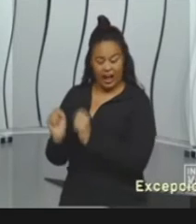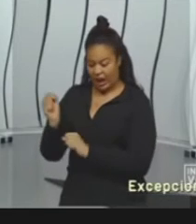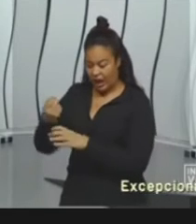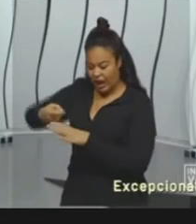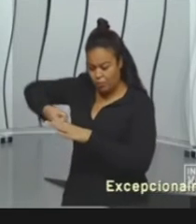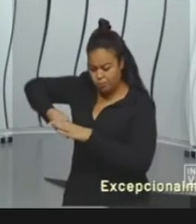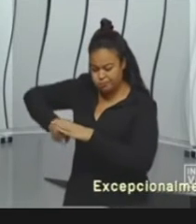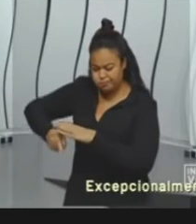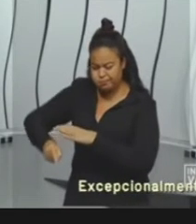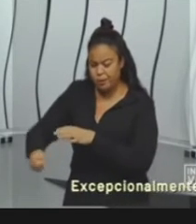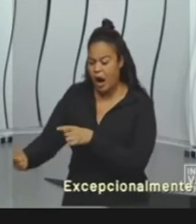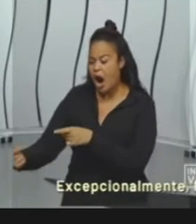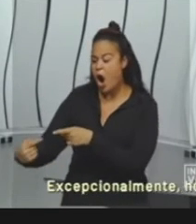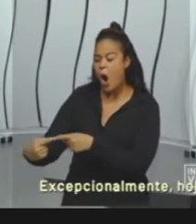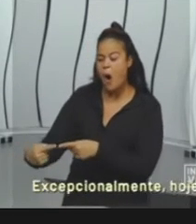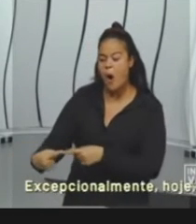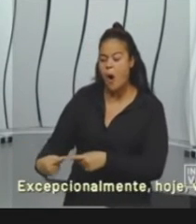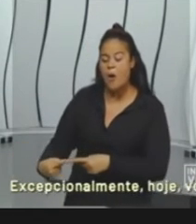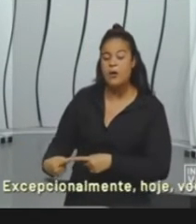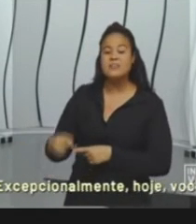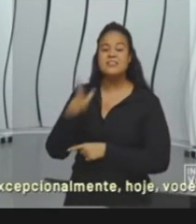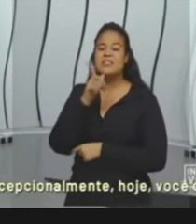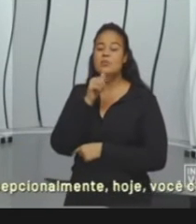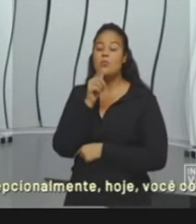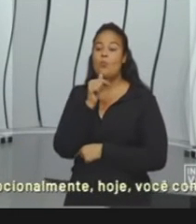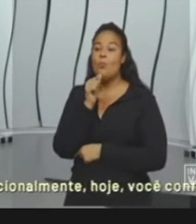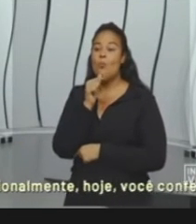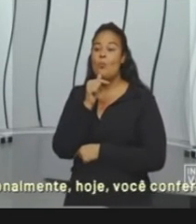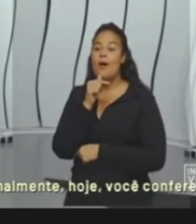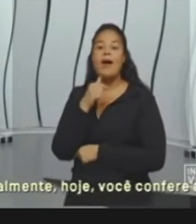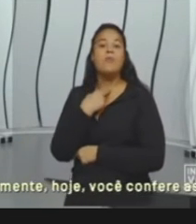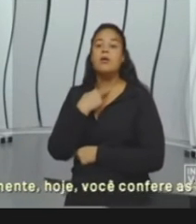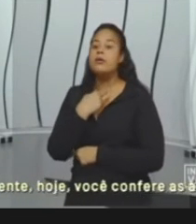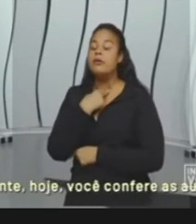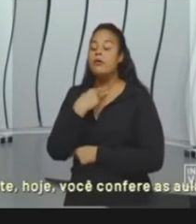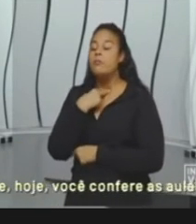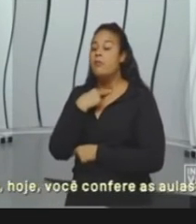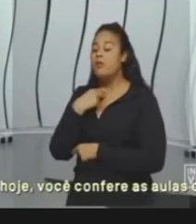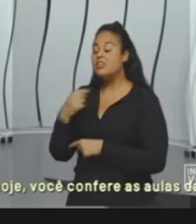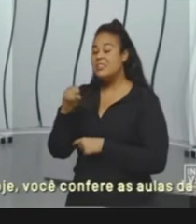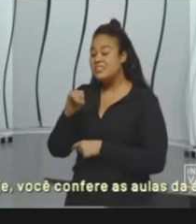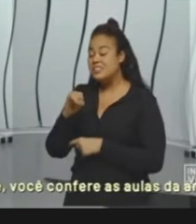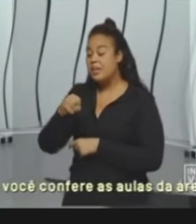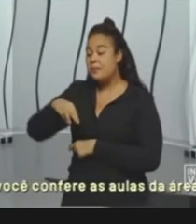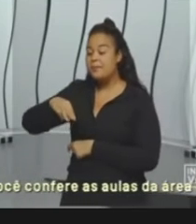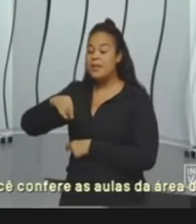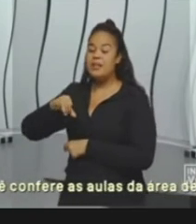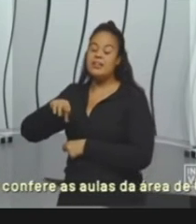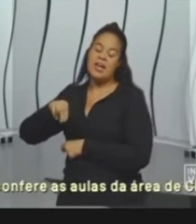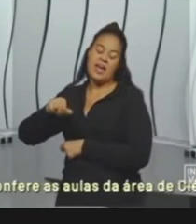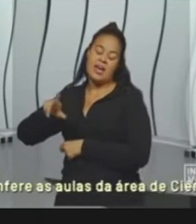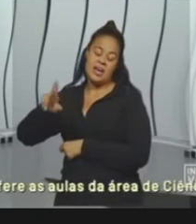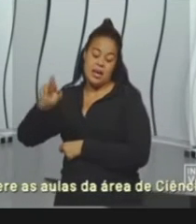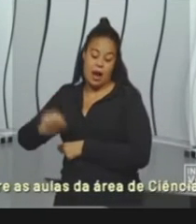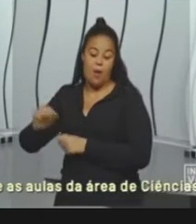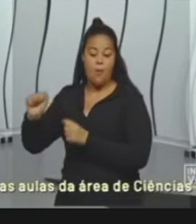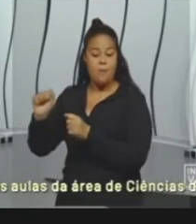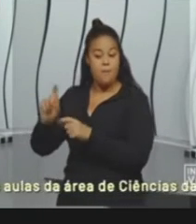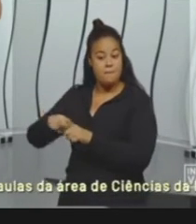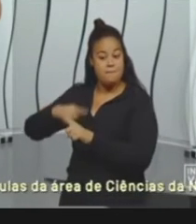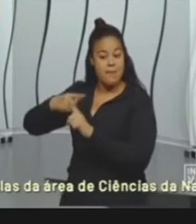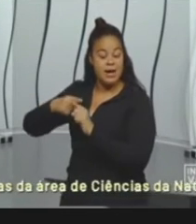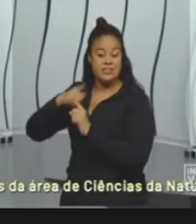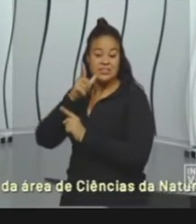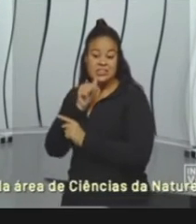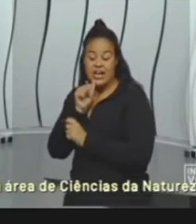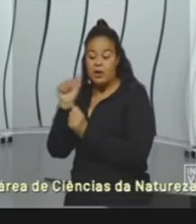entre em contato com custos de água para não contaminar com minerais ali do solo que, em grande quantidade, podem fazer mal